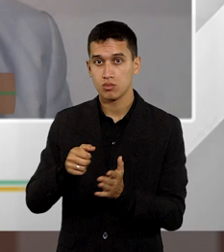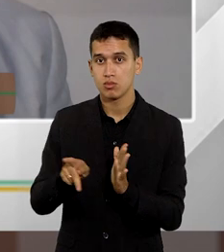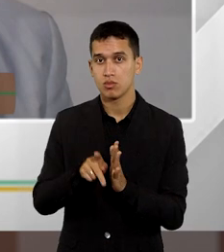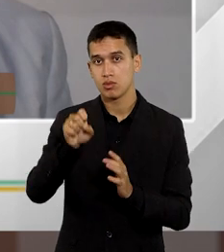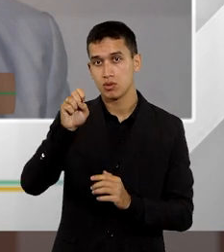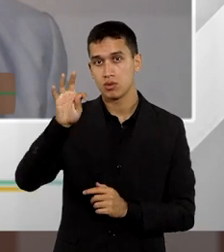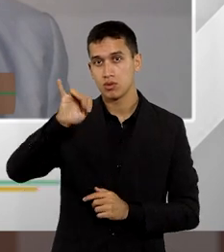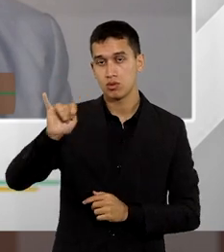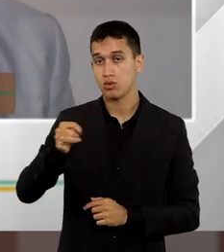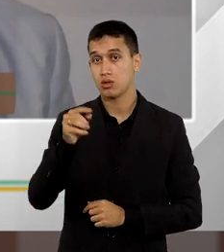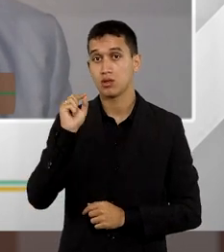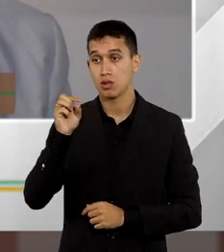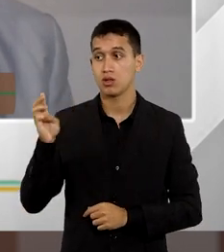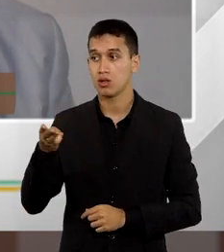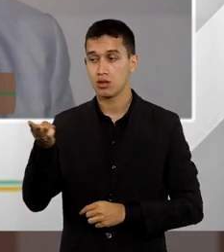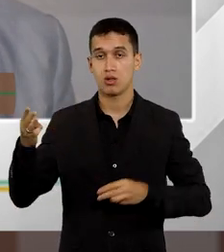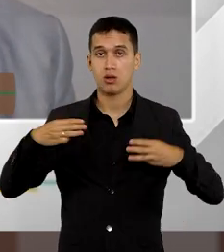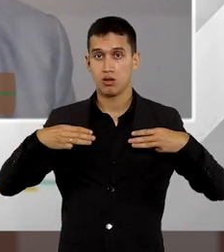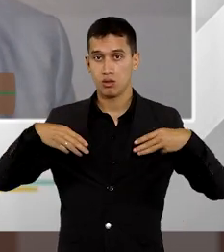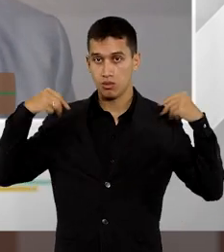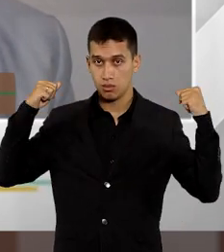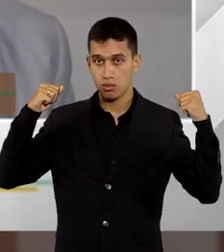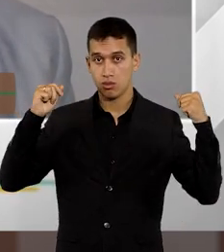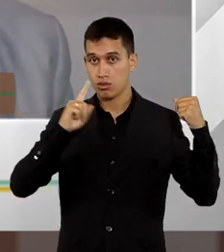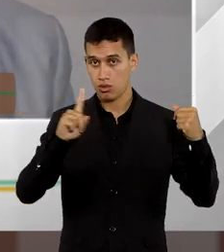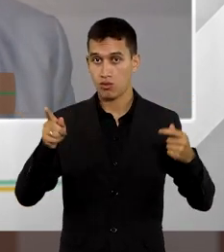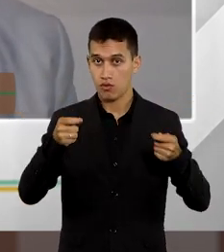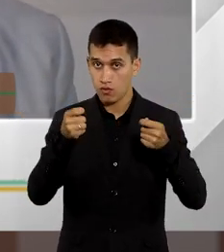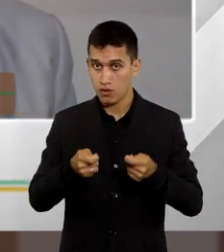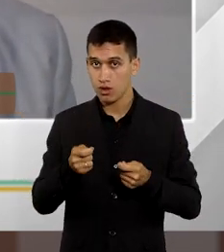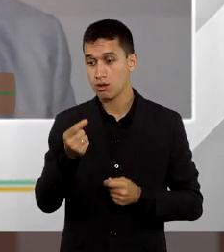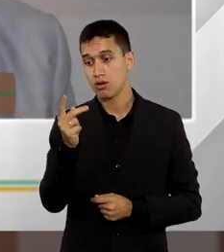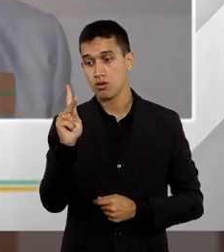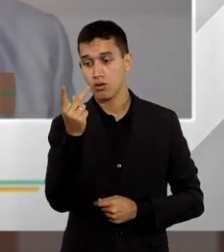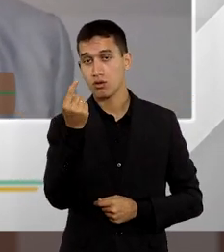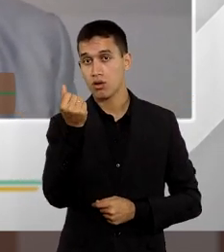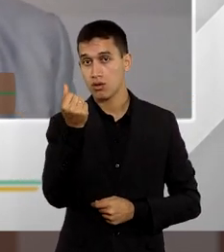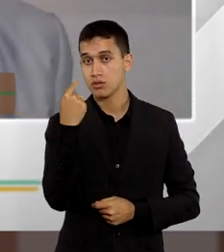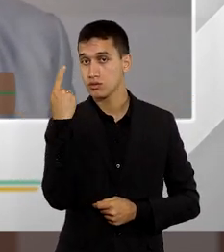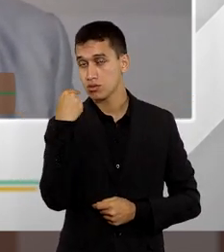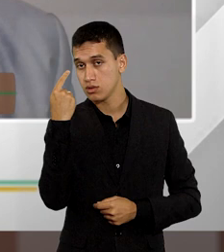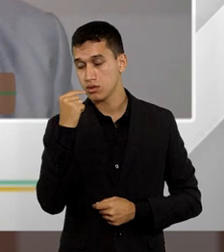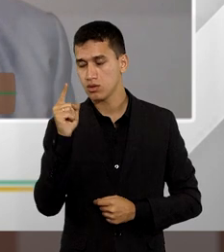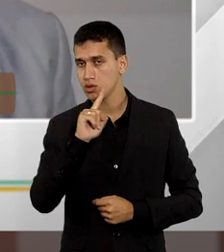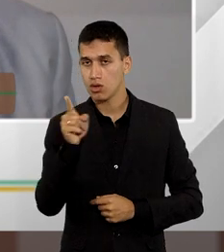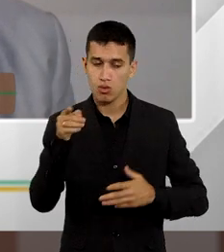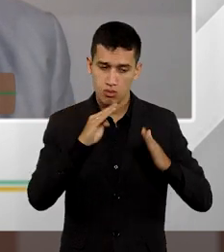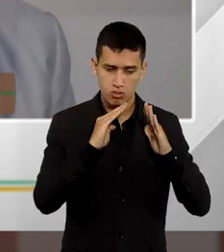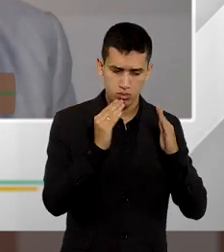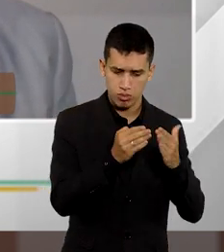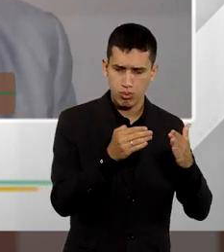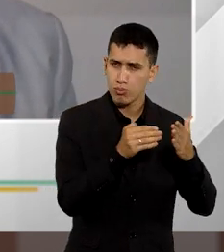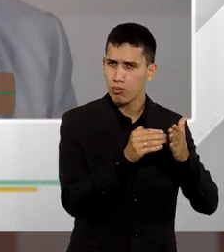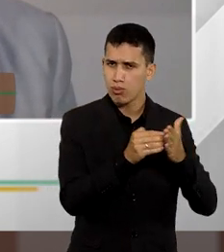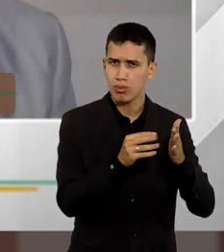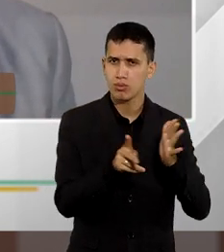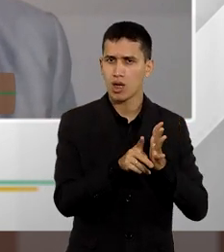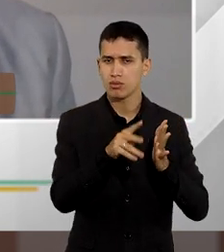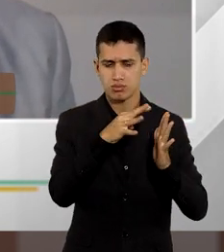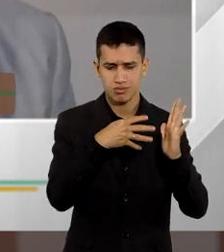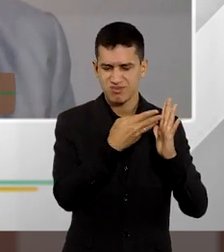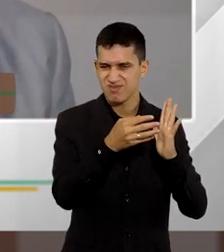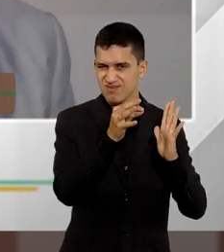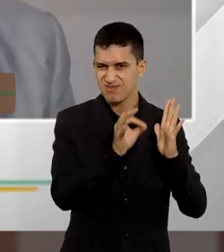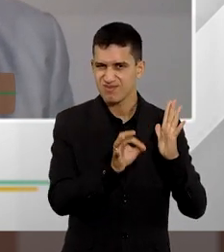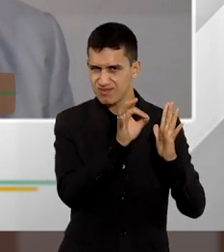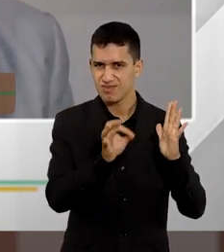magistrado não fixar a verba honorária, ele não esteja limitado àqueles percentuais que estão previstos